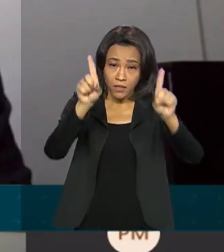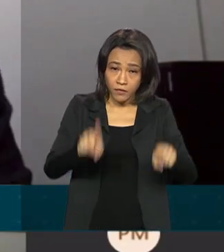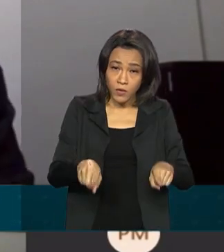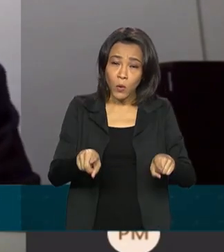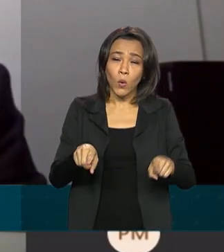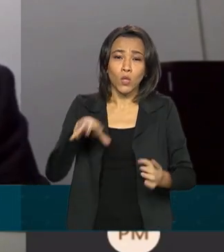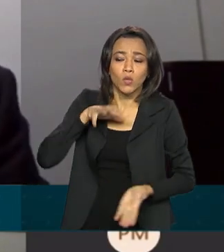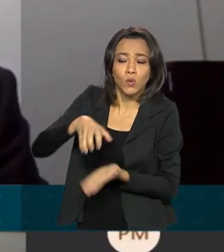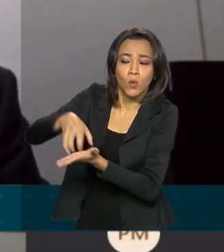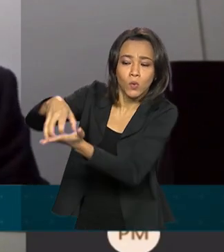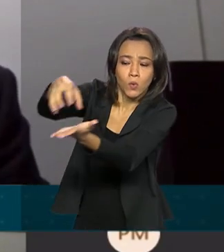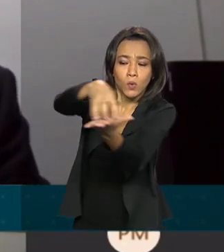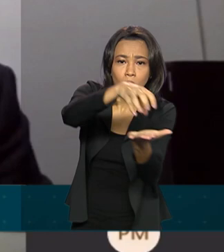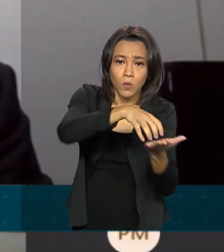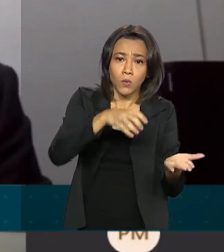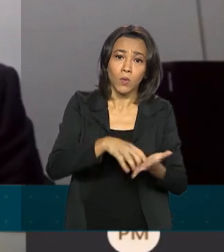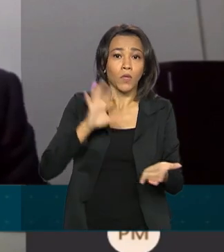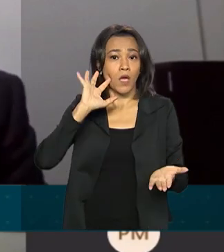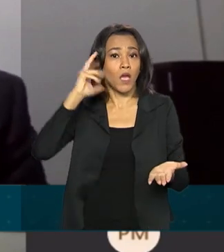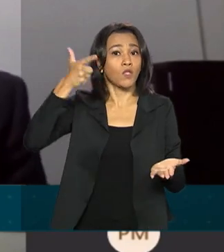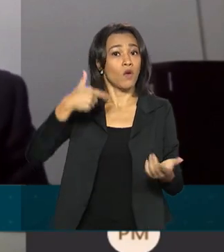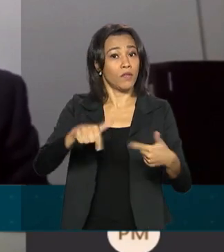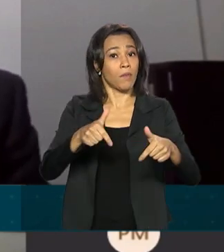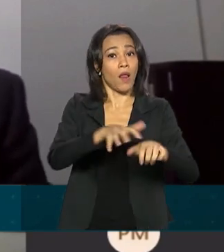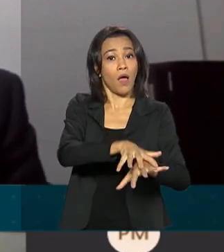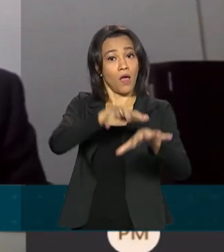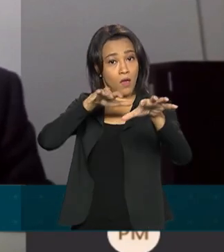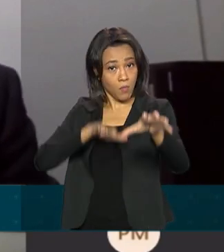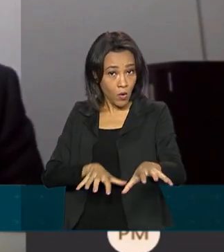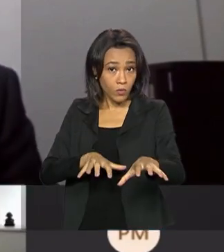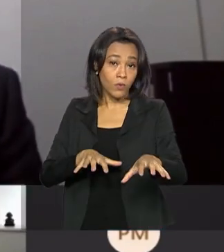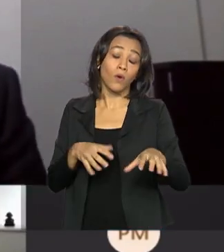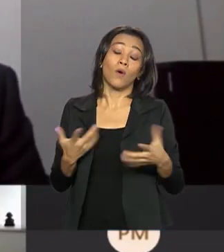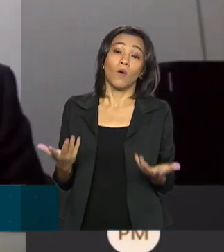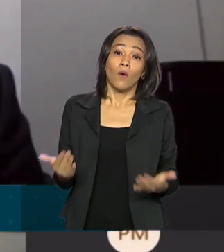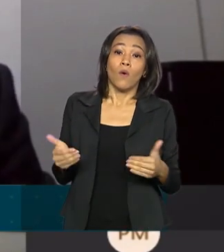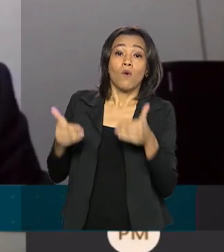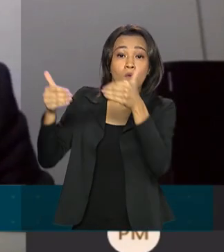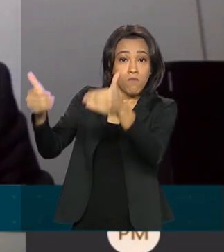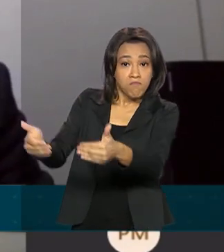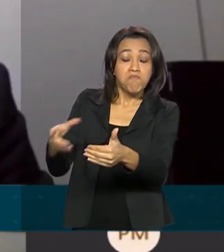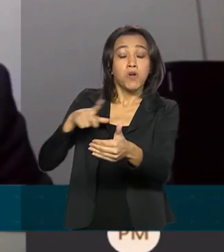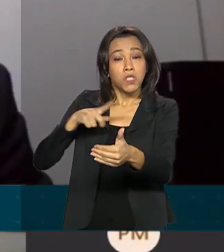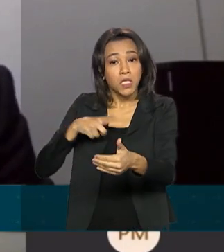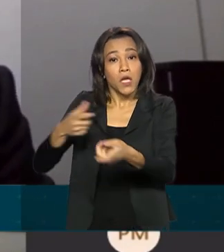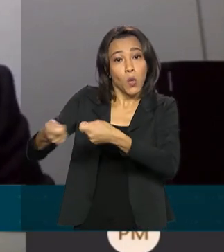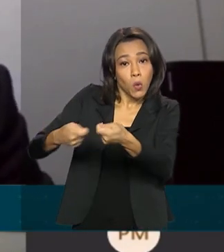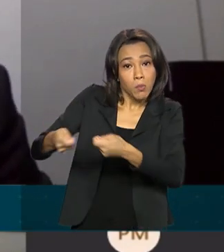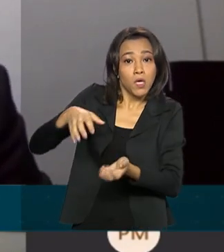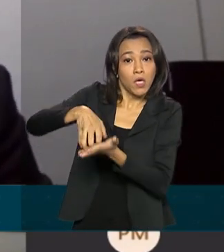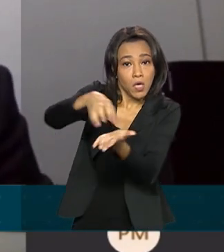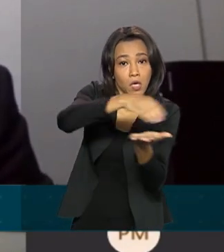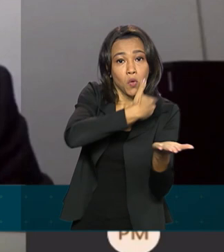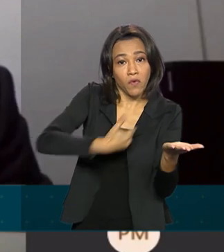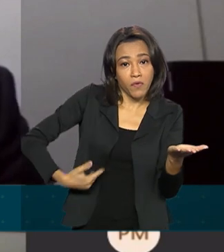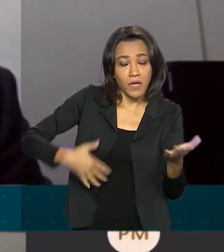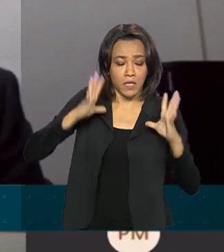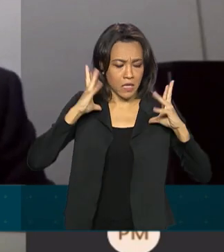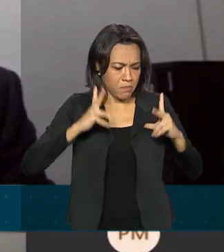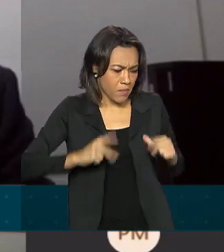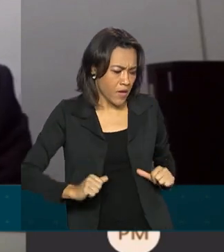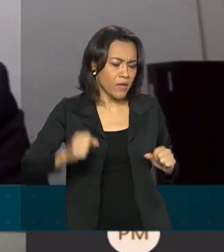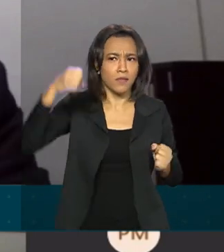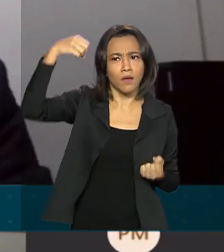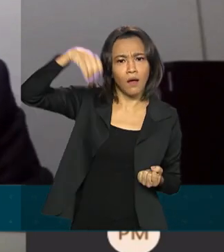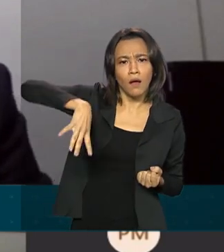organização que passe a trabalhar de casa, o órgão poderá ter economias com gastos fixos, como limpeza, vigilância, gastos com